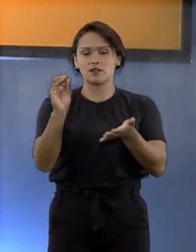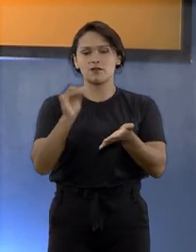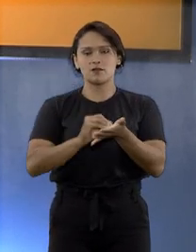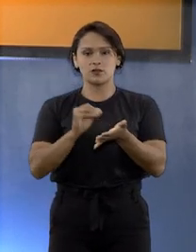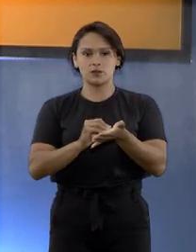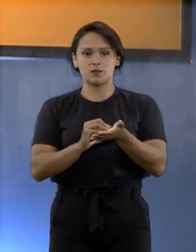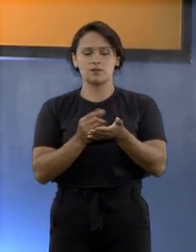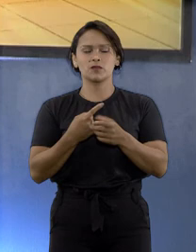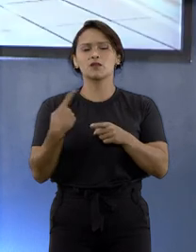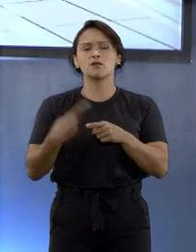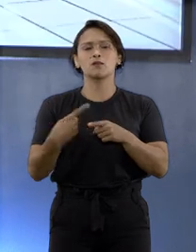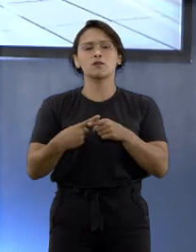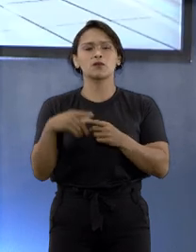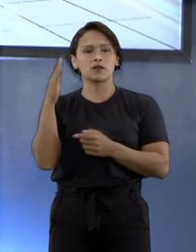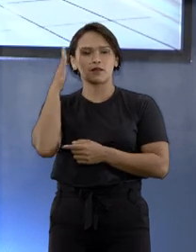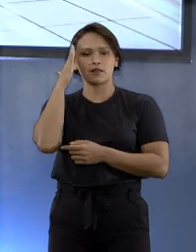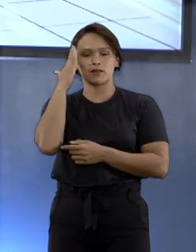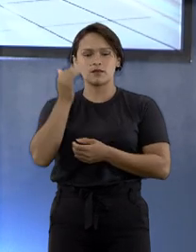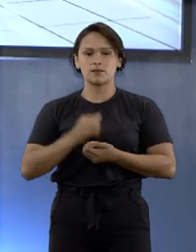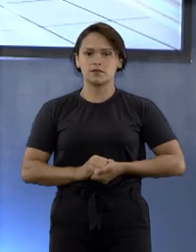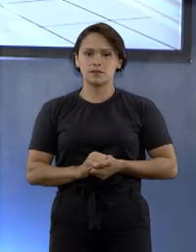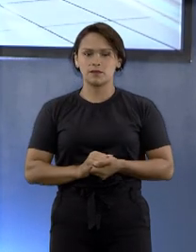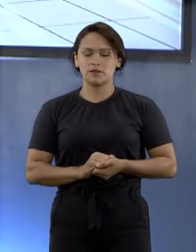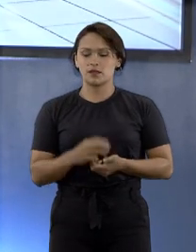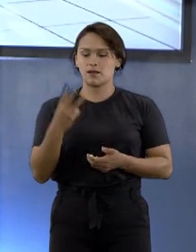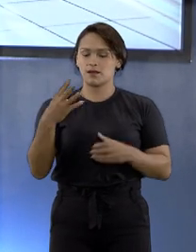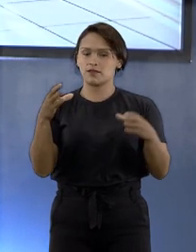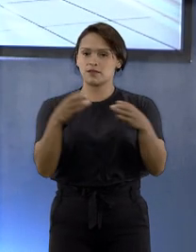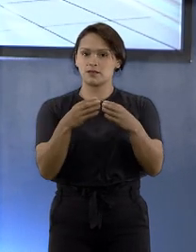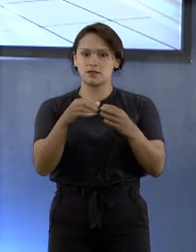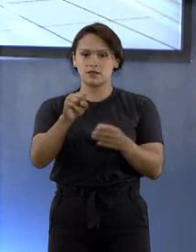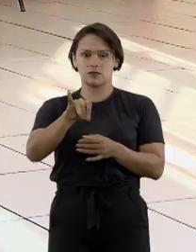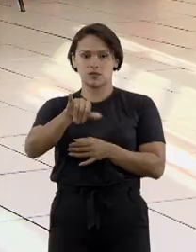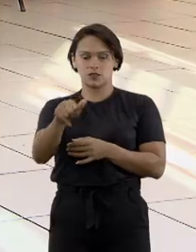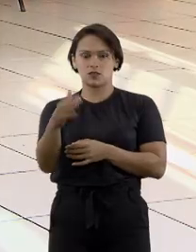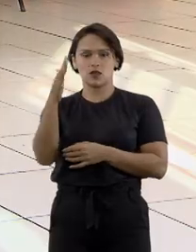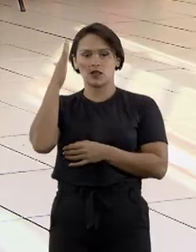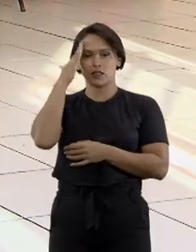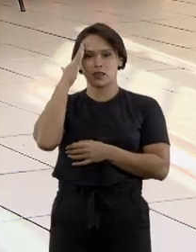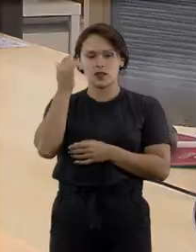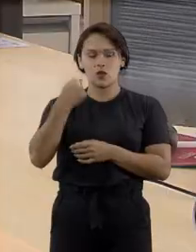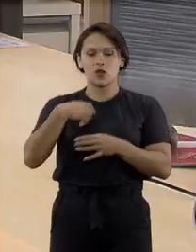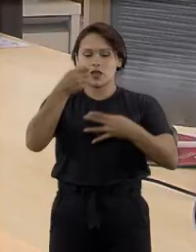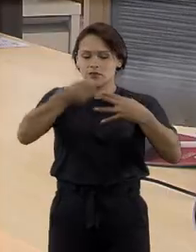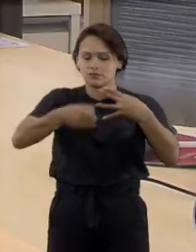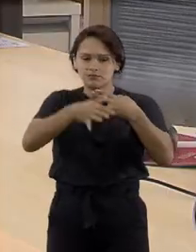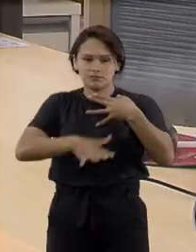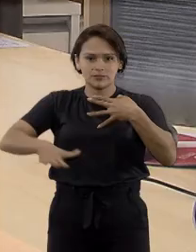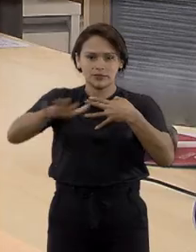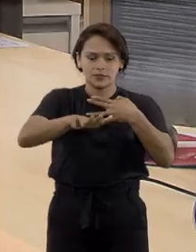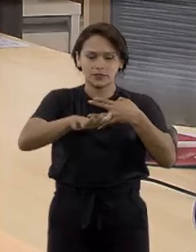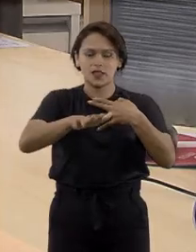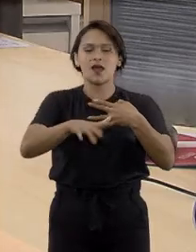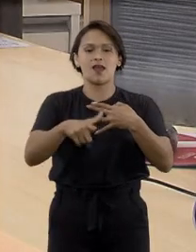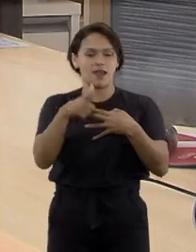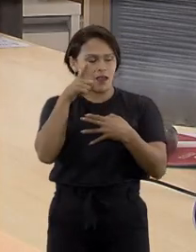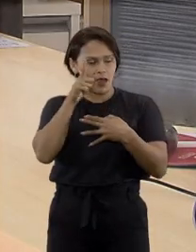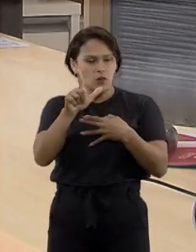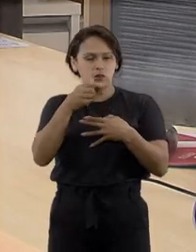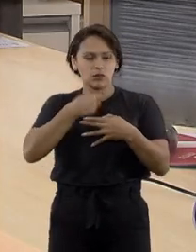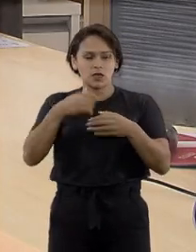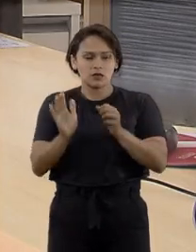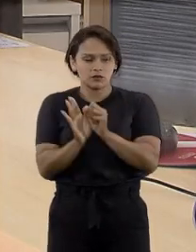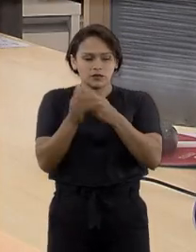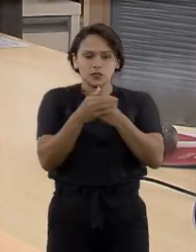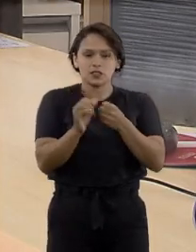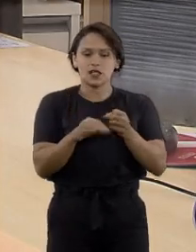entender o porquê. A terceira turma do STJ entendeu que, embora a jurisprudência do tribunal admita que para a preservação